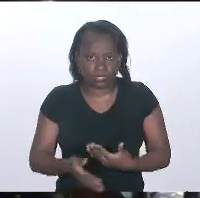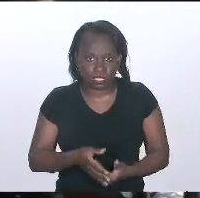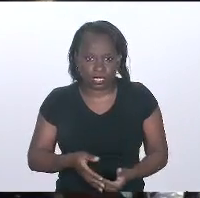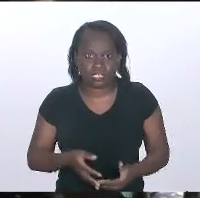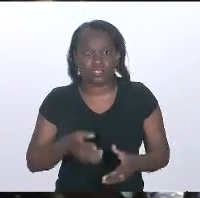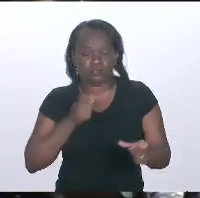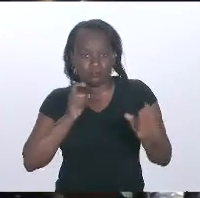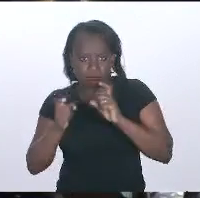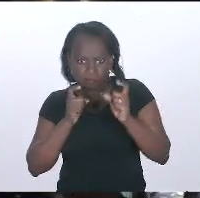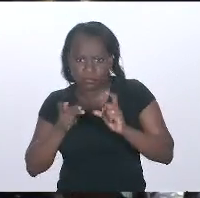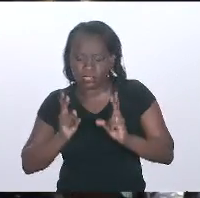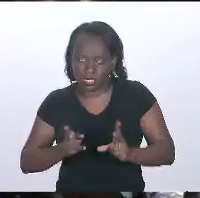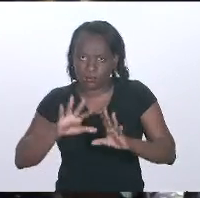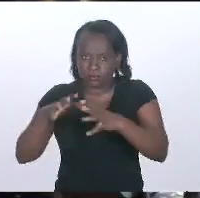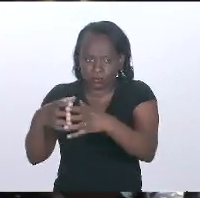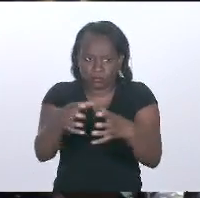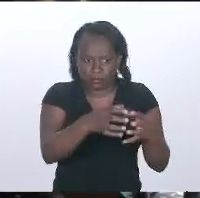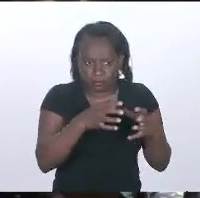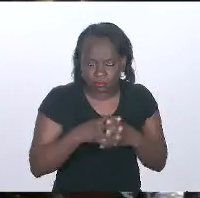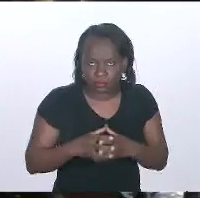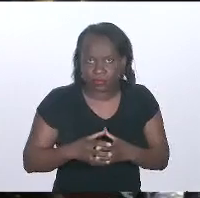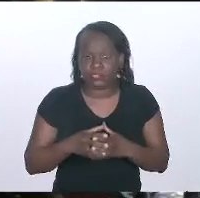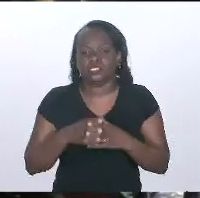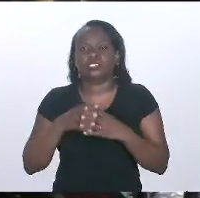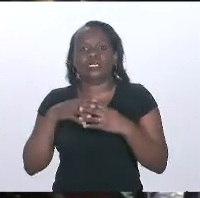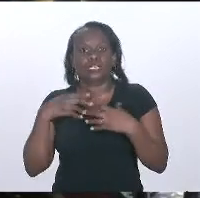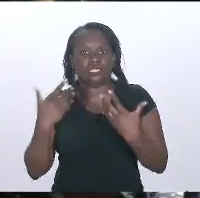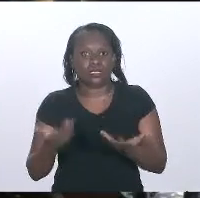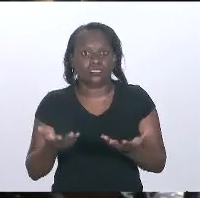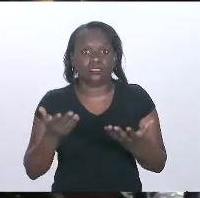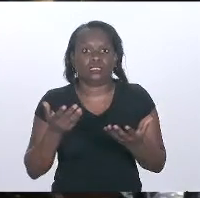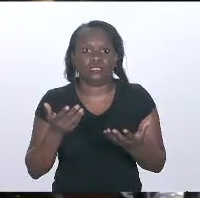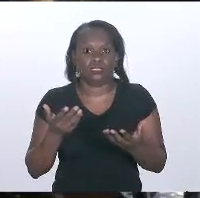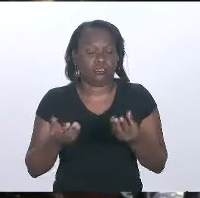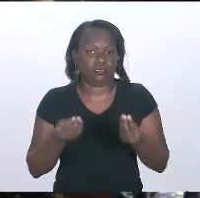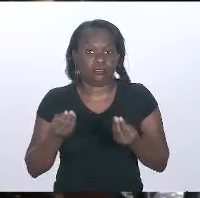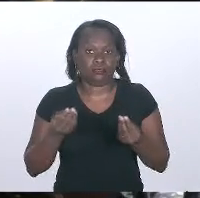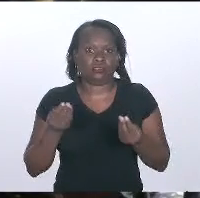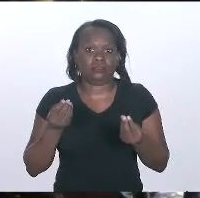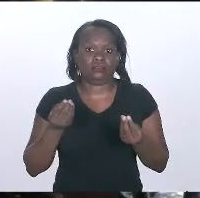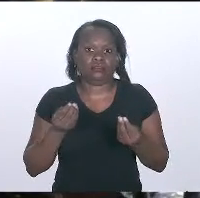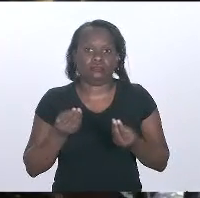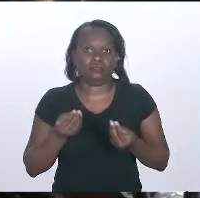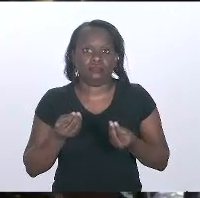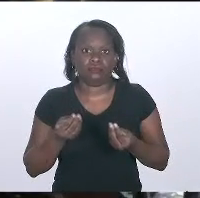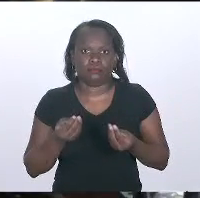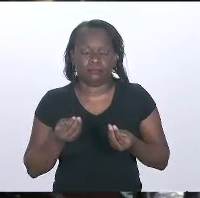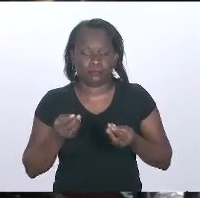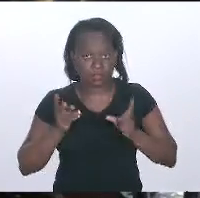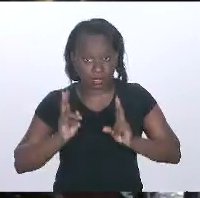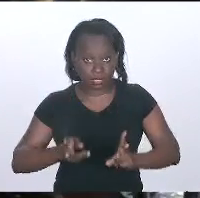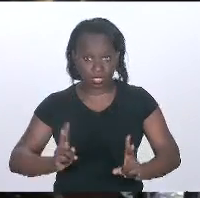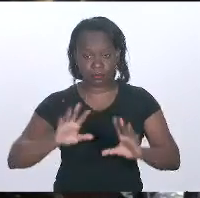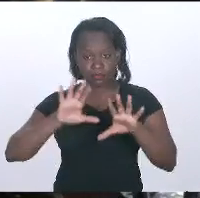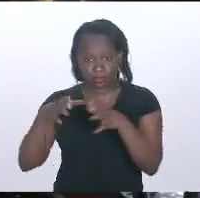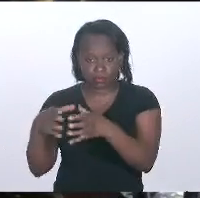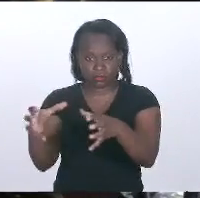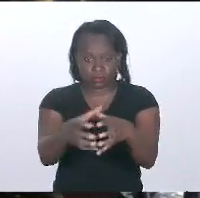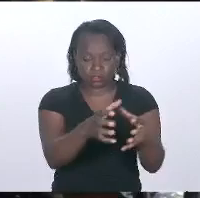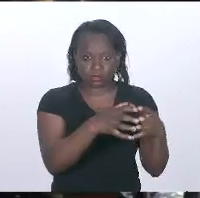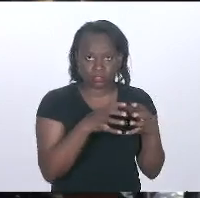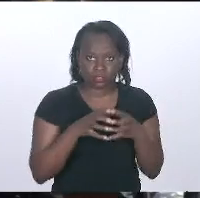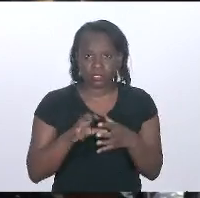vamos discutir sempre nas comissões, e a forma serão sempre as comissões,